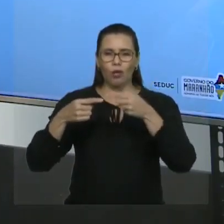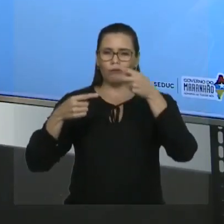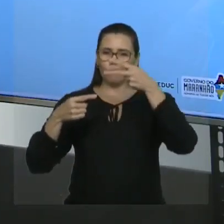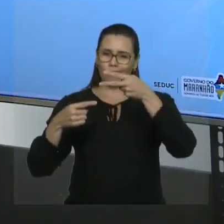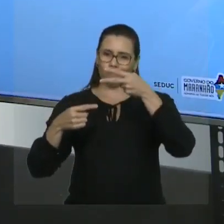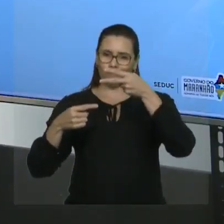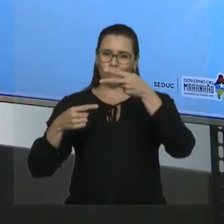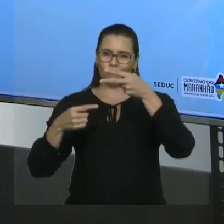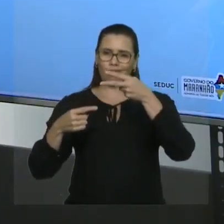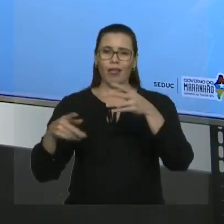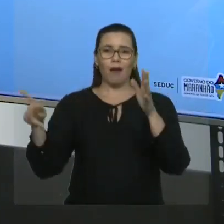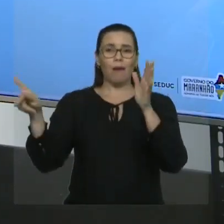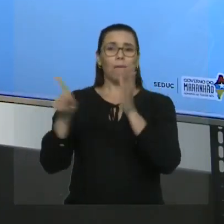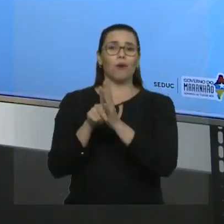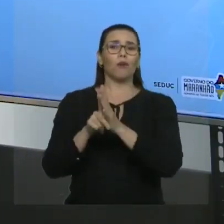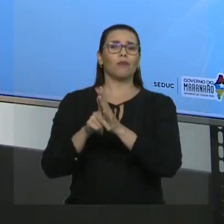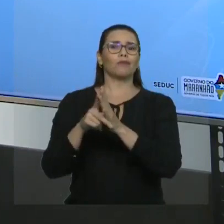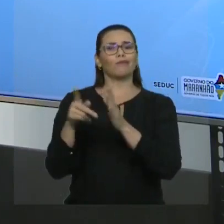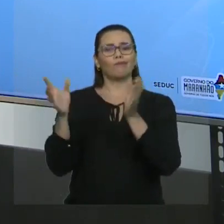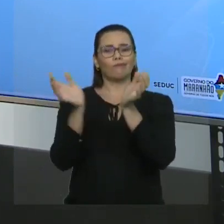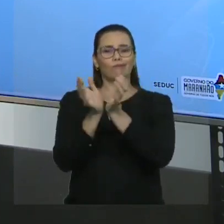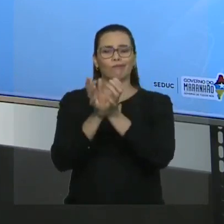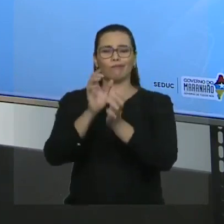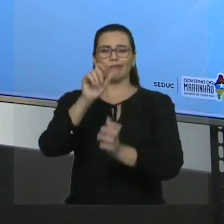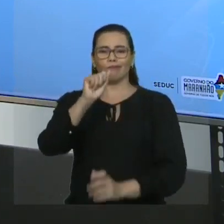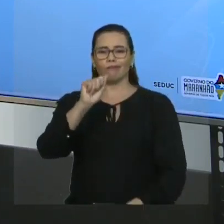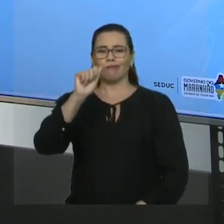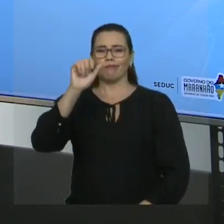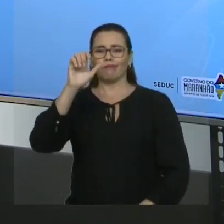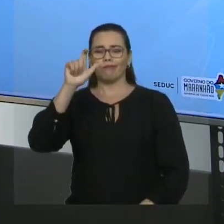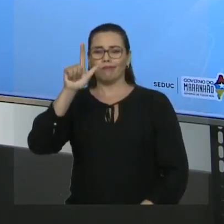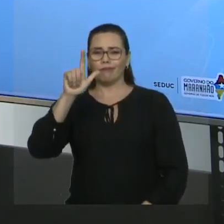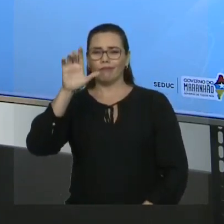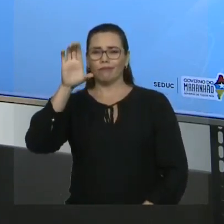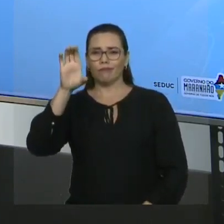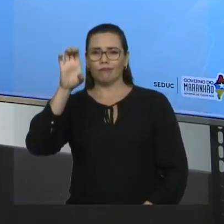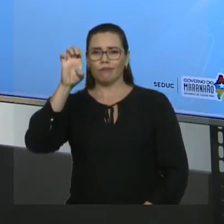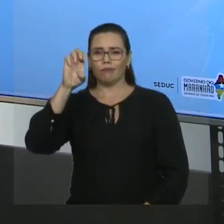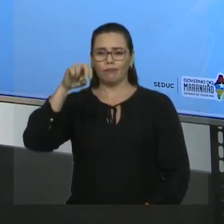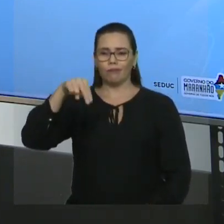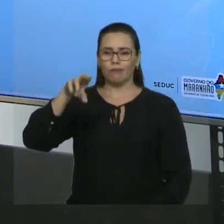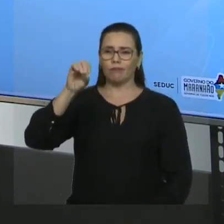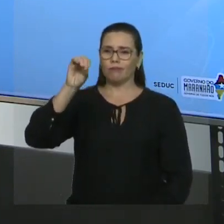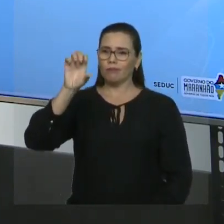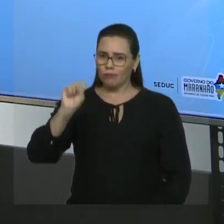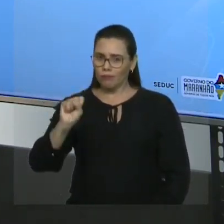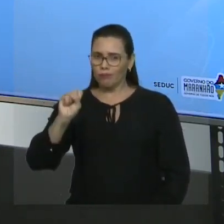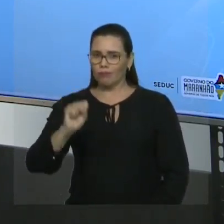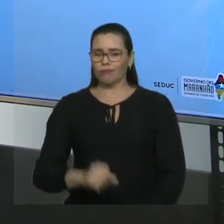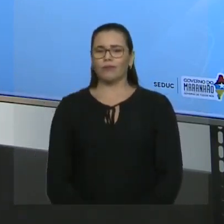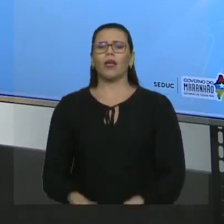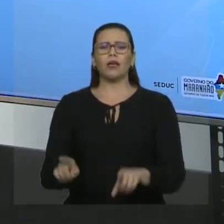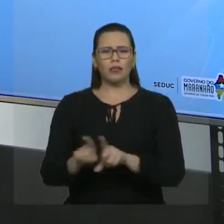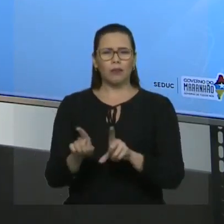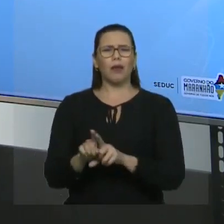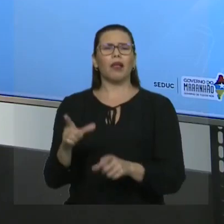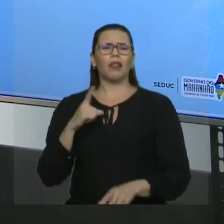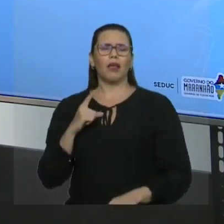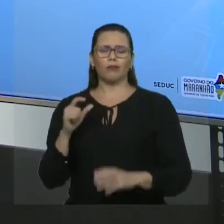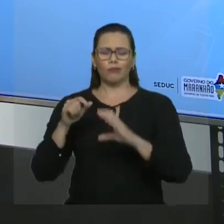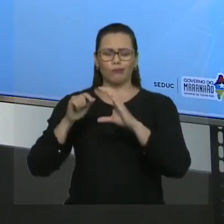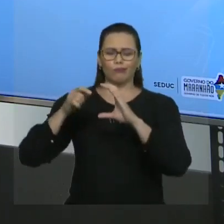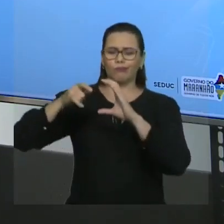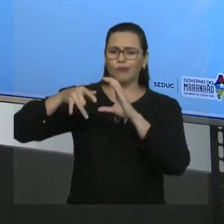pertence a uma classe chamada de alcenos. Você consegue perceber que ela também é uma cadeia ramificada. E quando a cadeia é